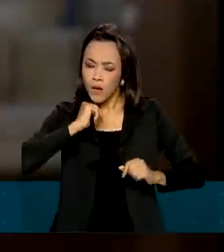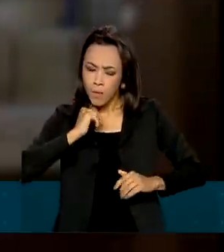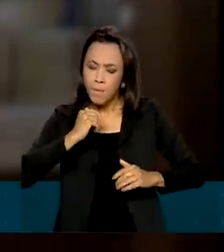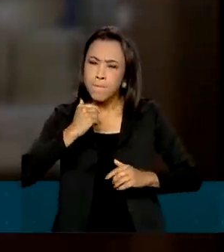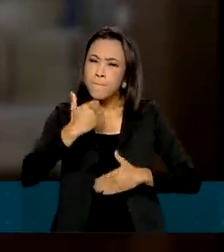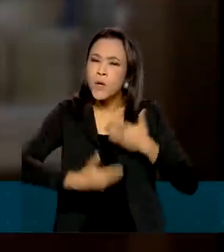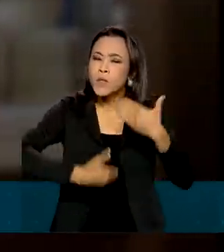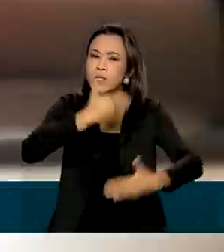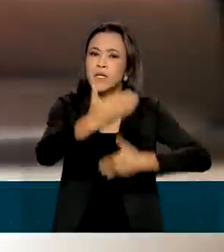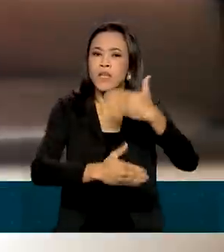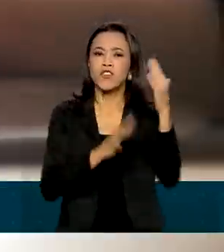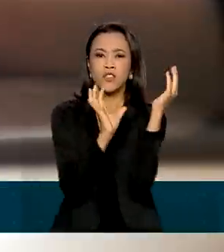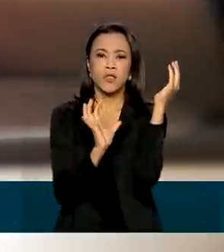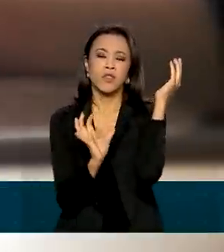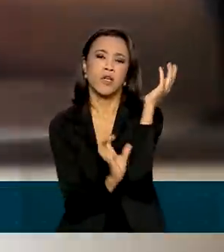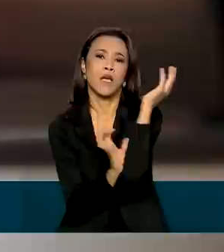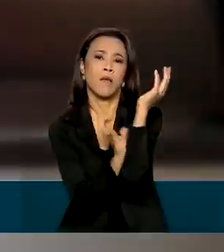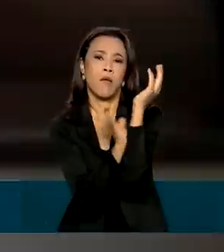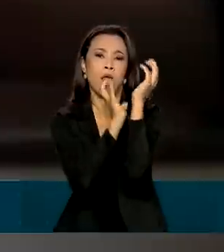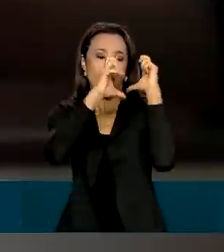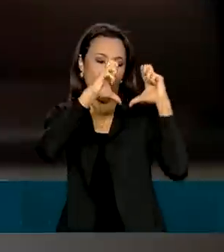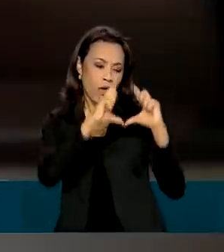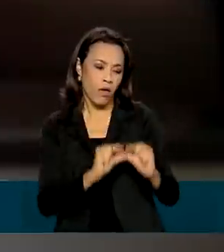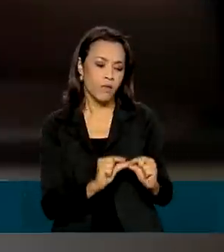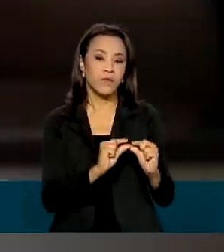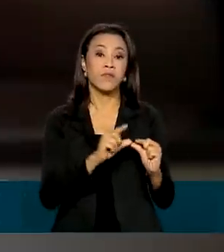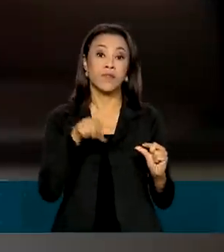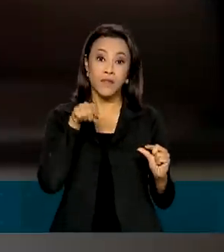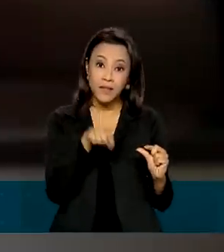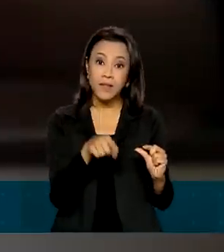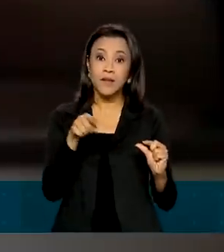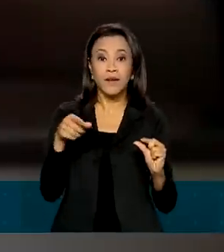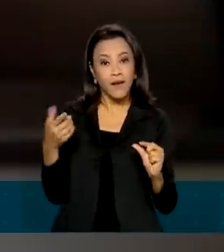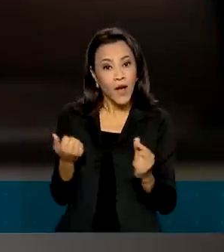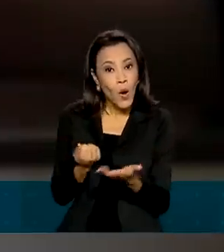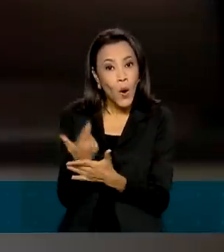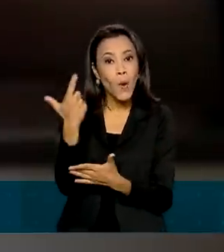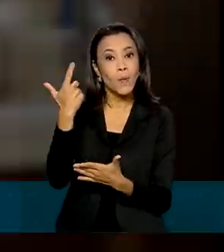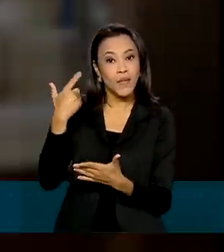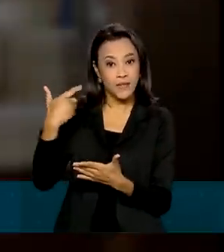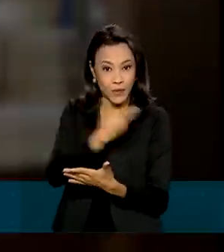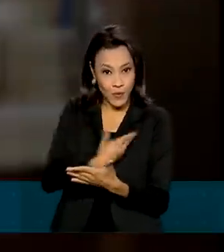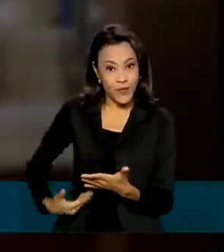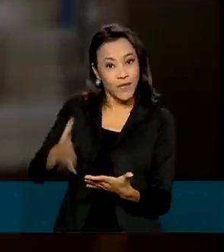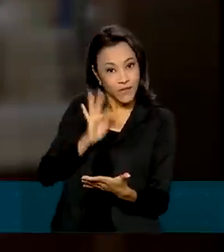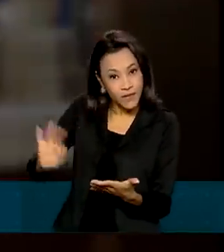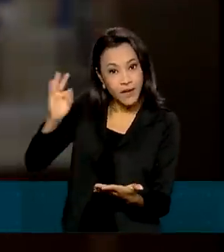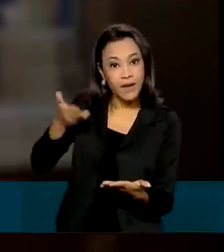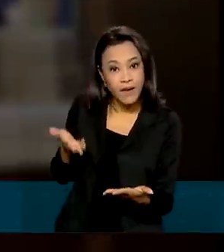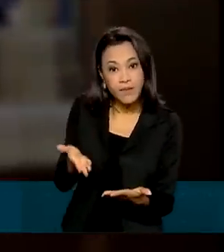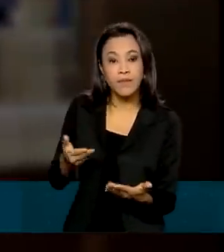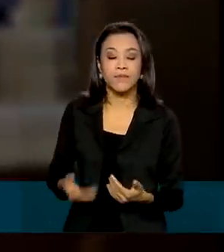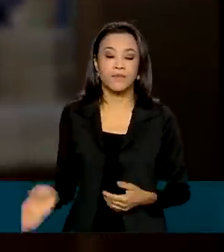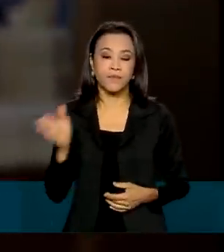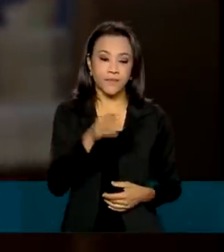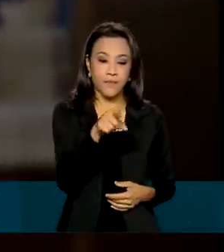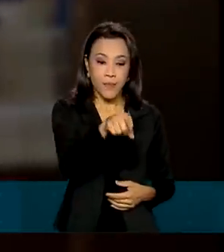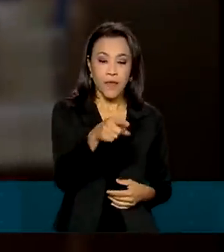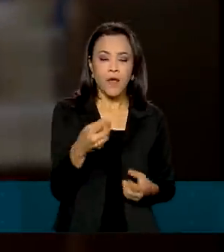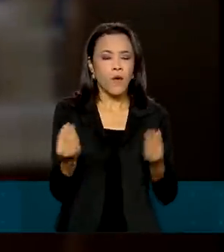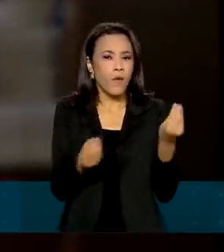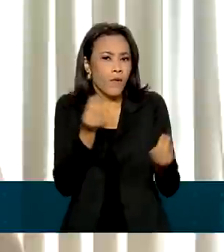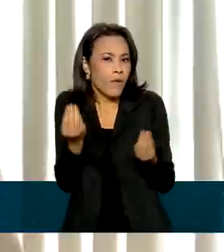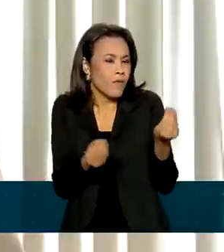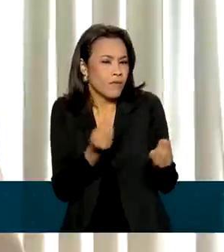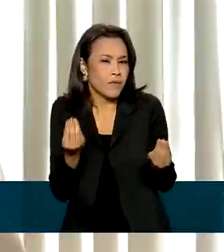desbrocratização e transformação do sistema de compras do Governo Federal. A entrada e o cadastro com o fornecedor pode ser